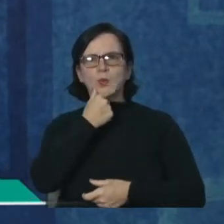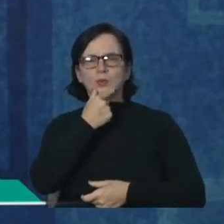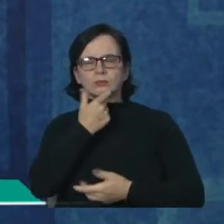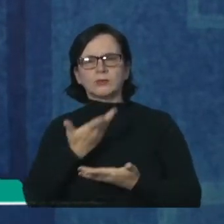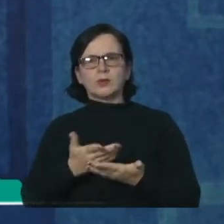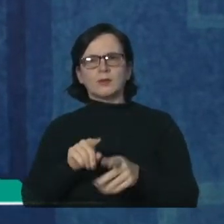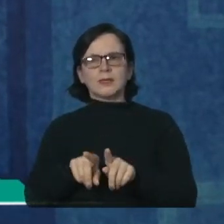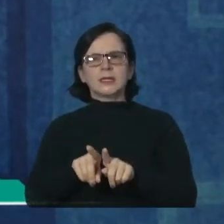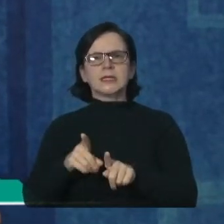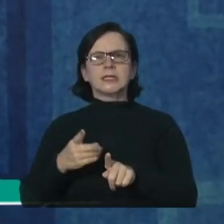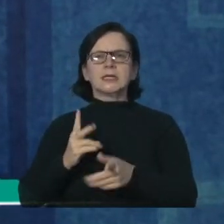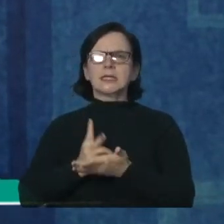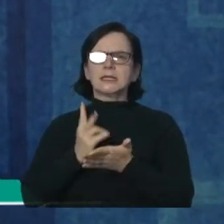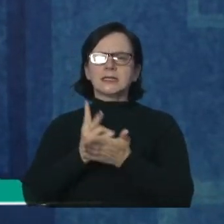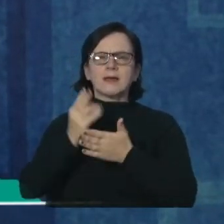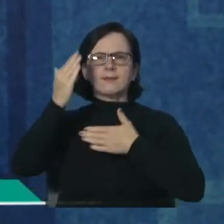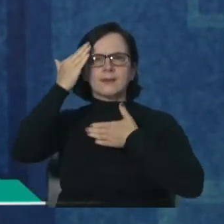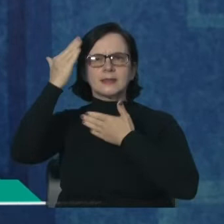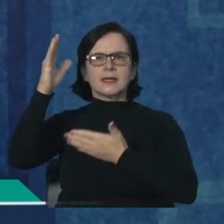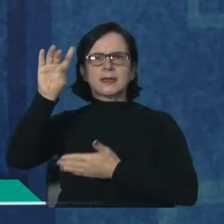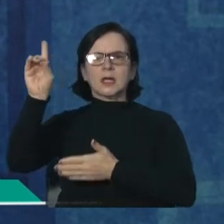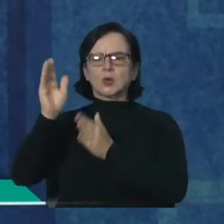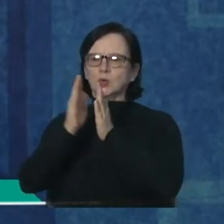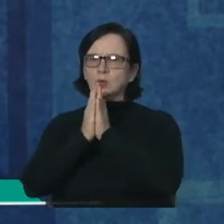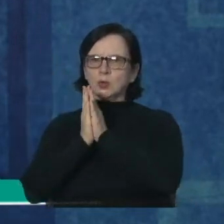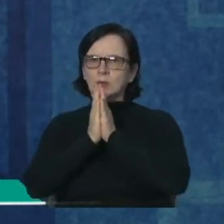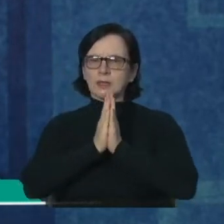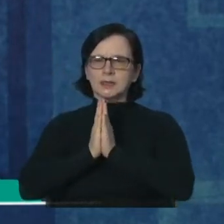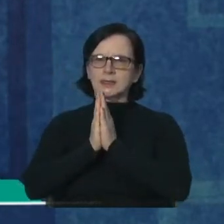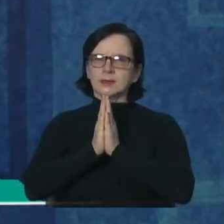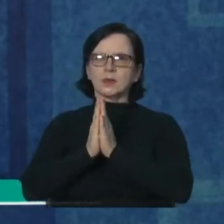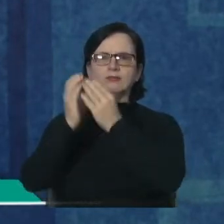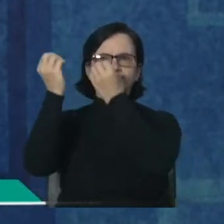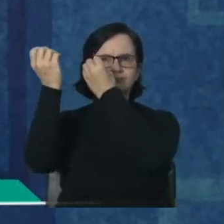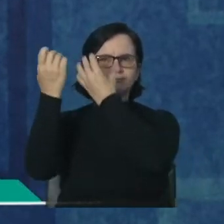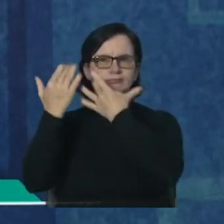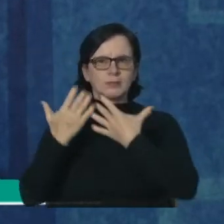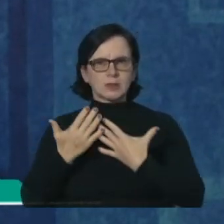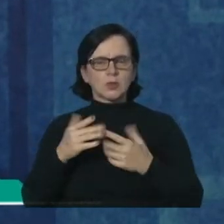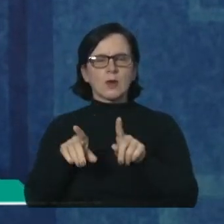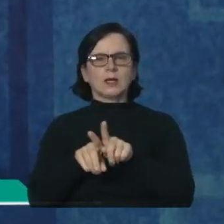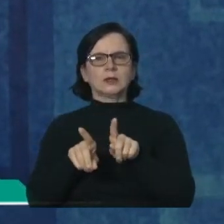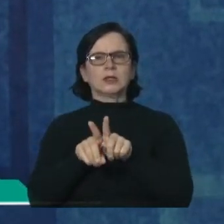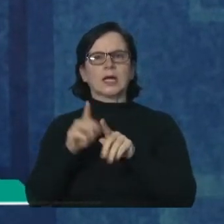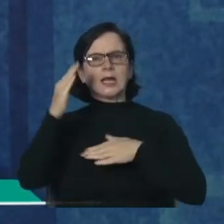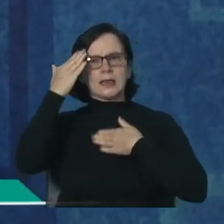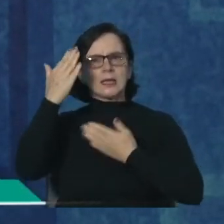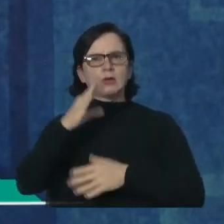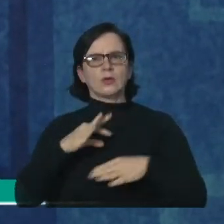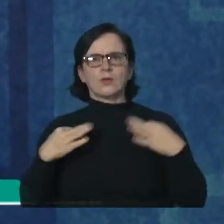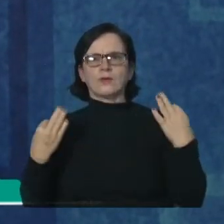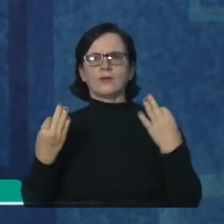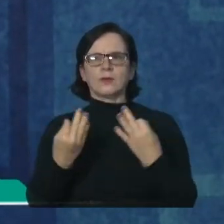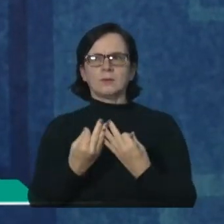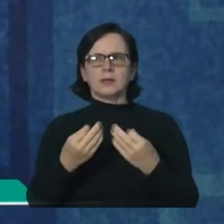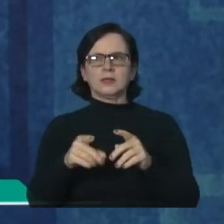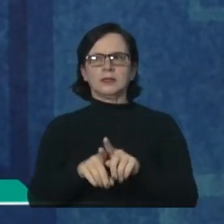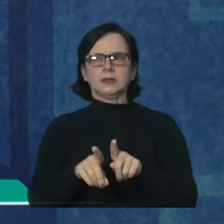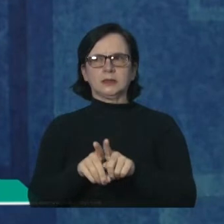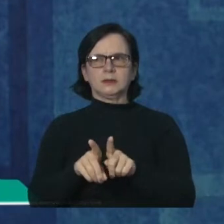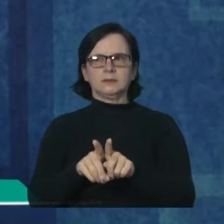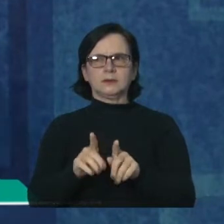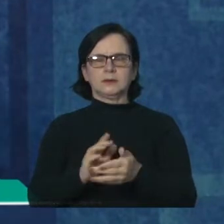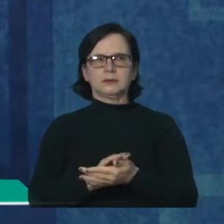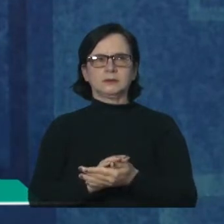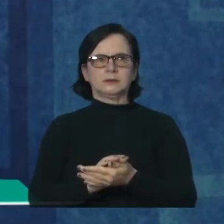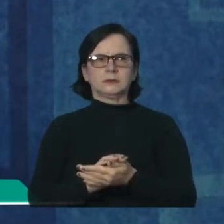minhas falas, eu peço a Deus para me abençoar cada dia a mais, que Deus tenha me abençoado. Eu agradeço a minha família e agradeço ao Campo pela condução.